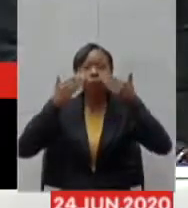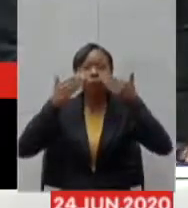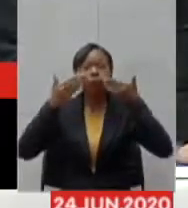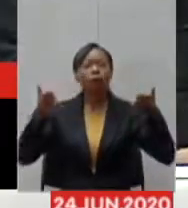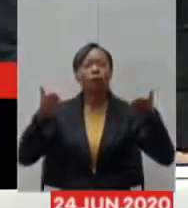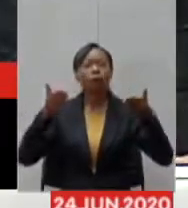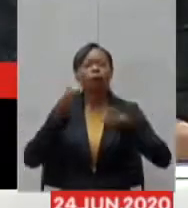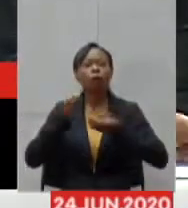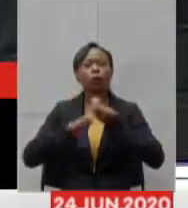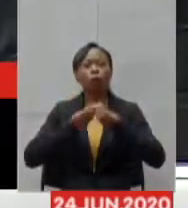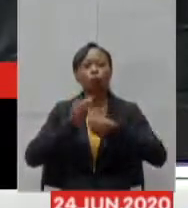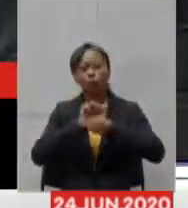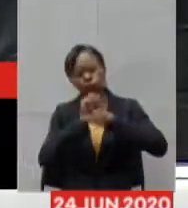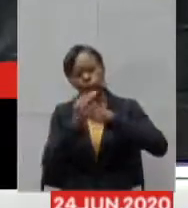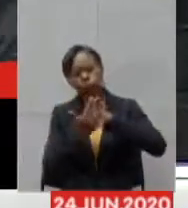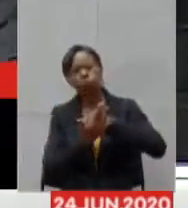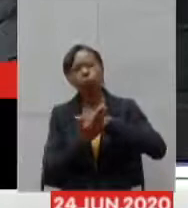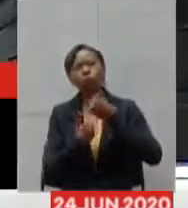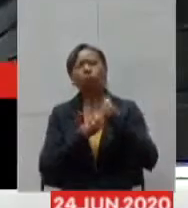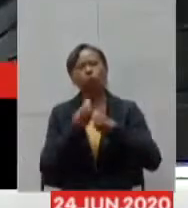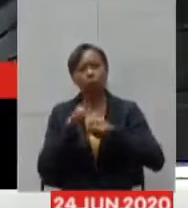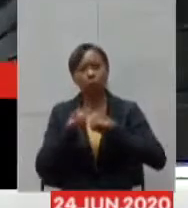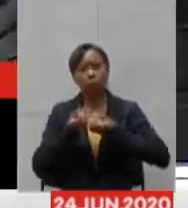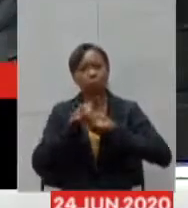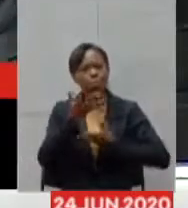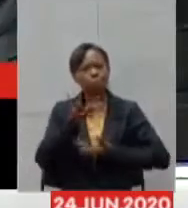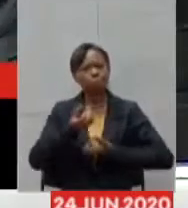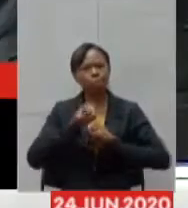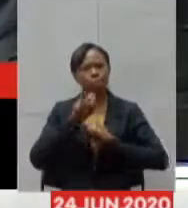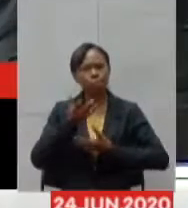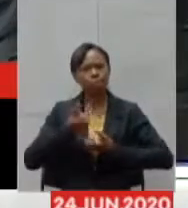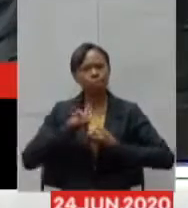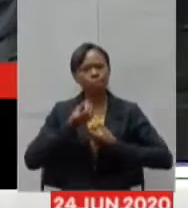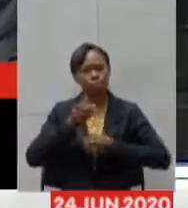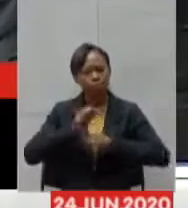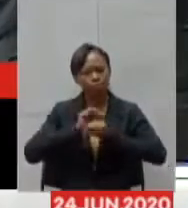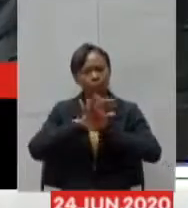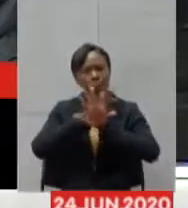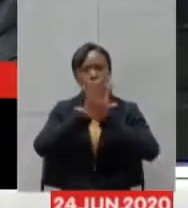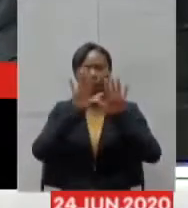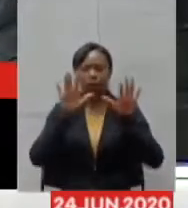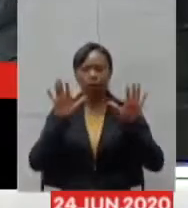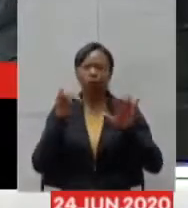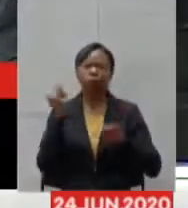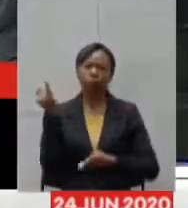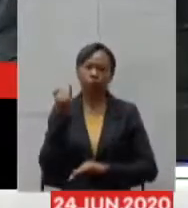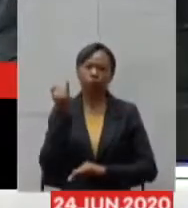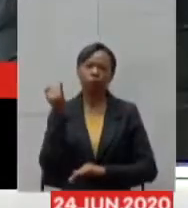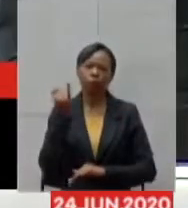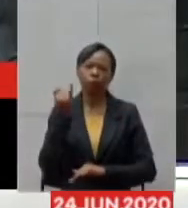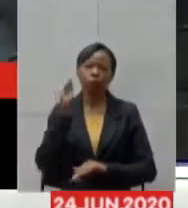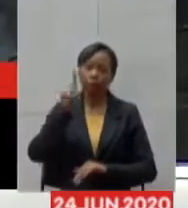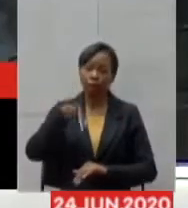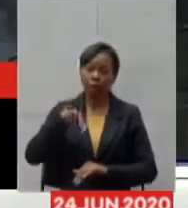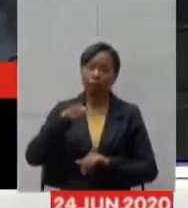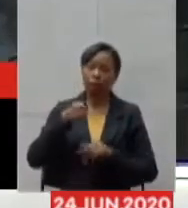revela que as informações que nós trazemos, que nós levamos à sociedade, são informações confiáveis.